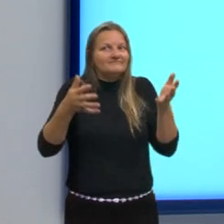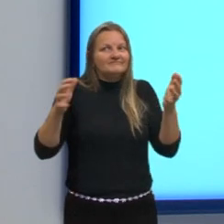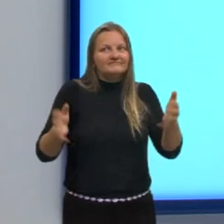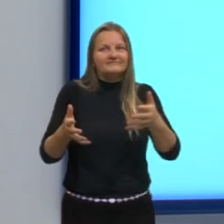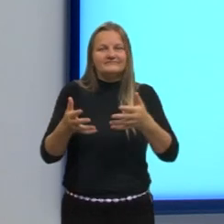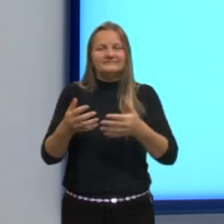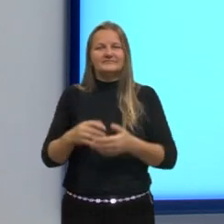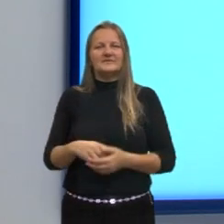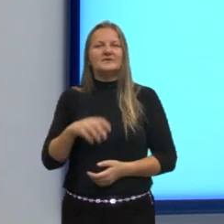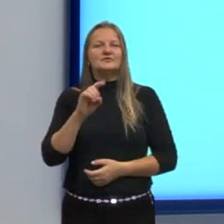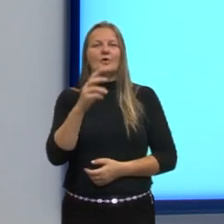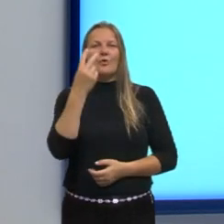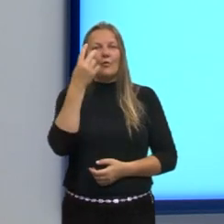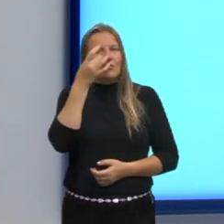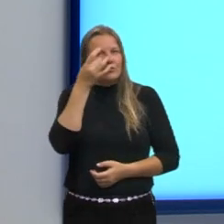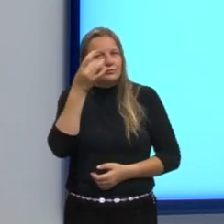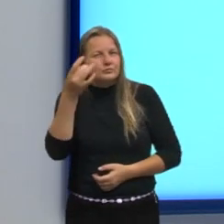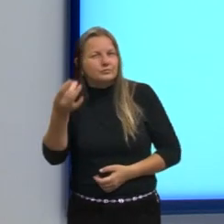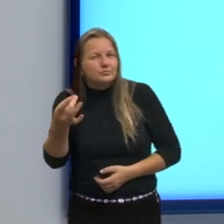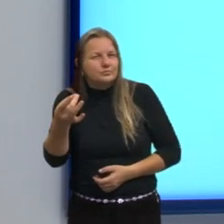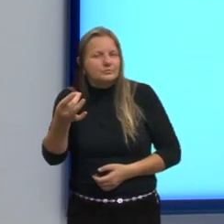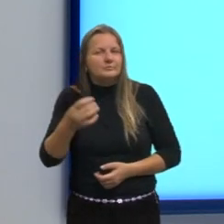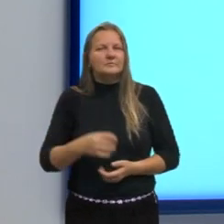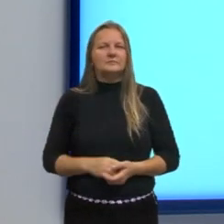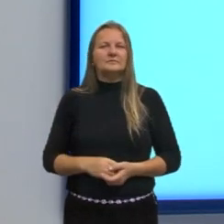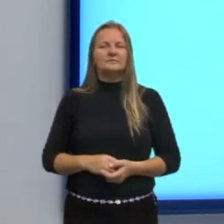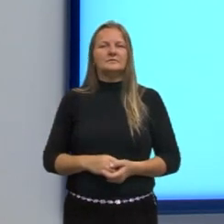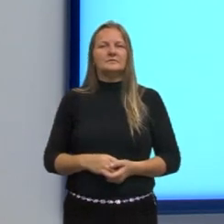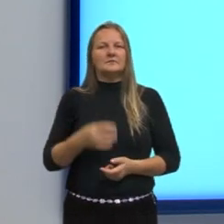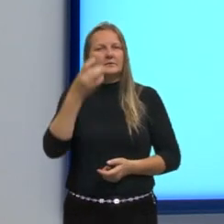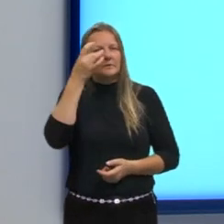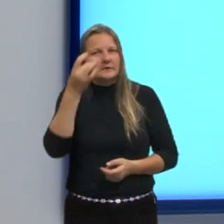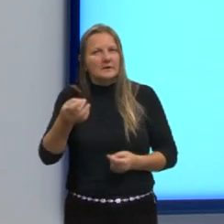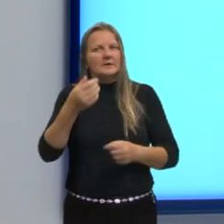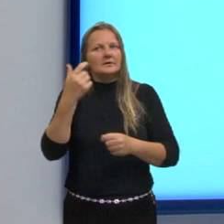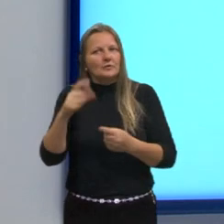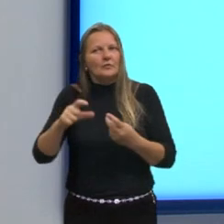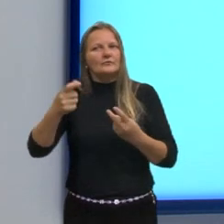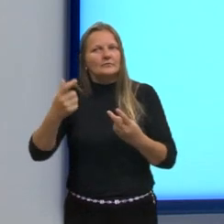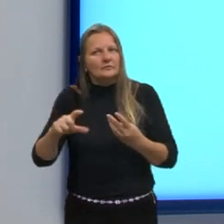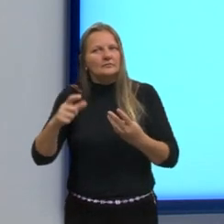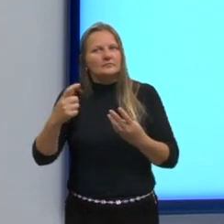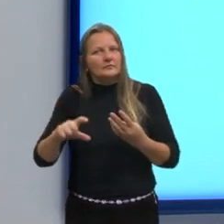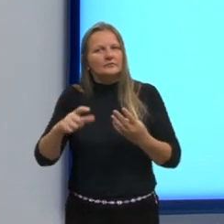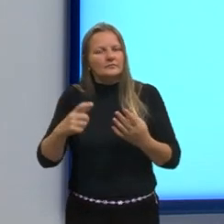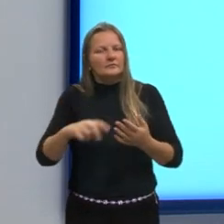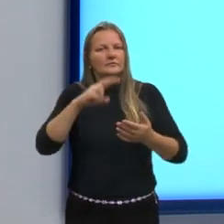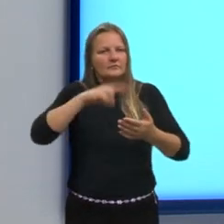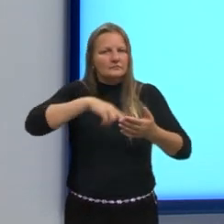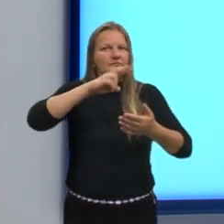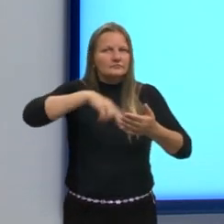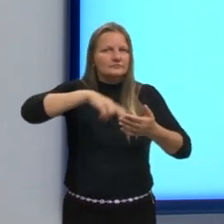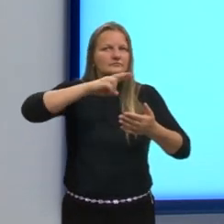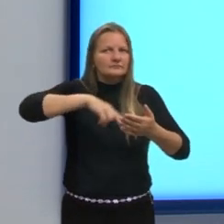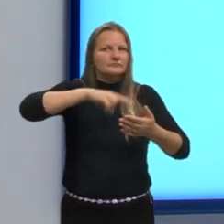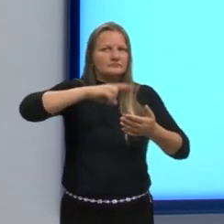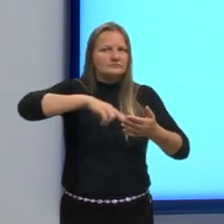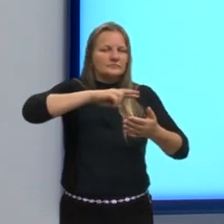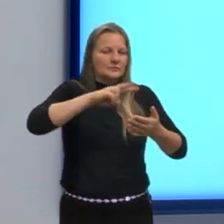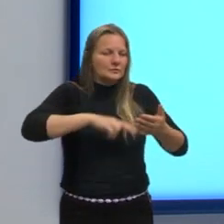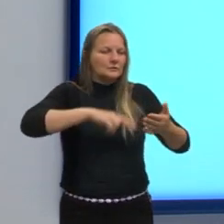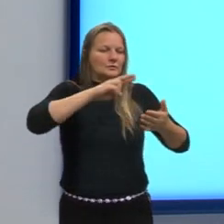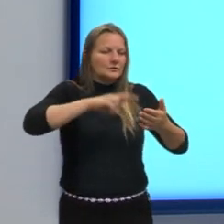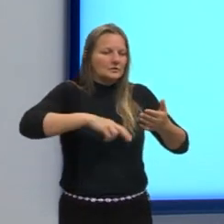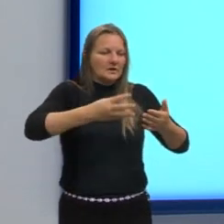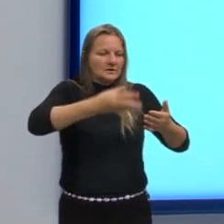por uma coisa, toda hora ali aquela mesma coisa, lê, lê, lê, lê. Ai, eu vou